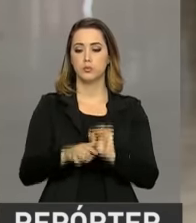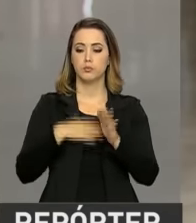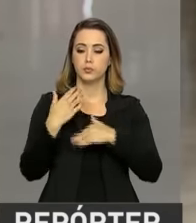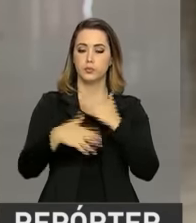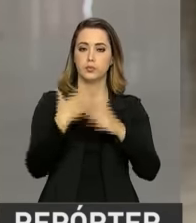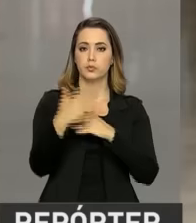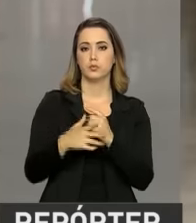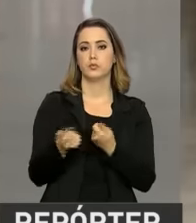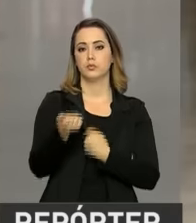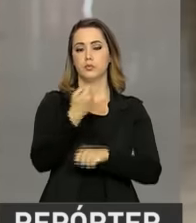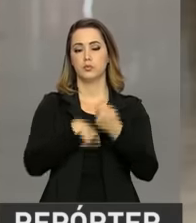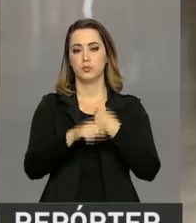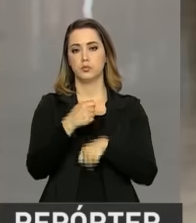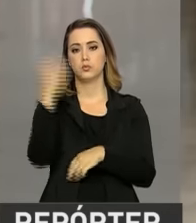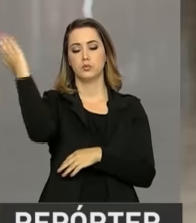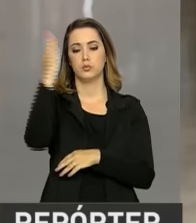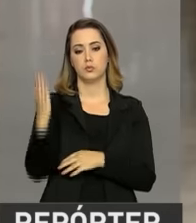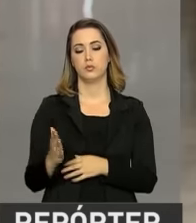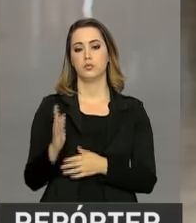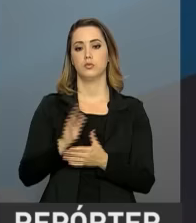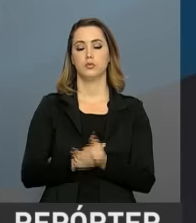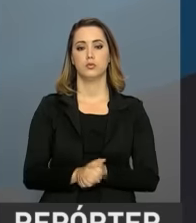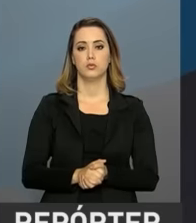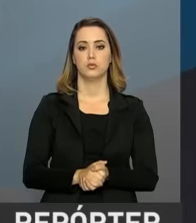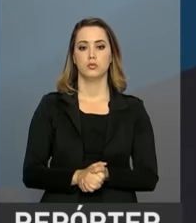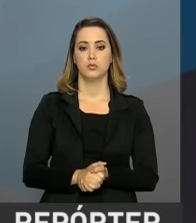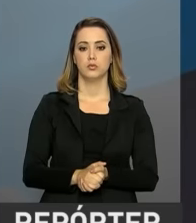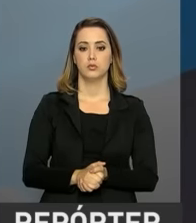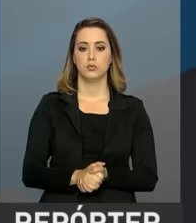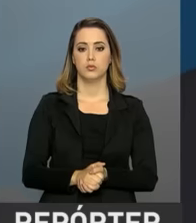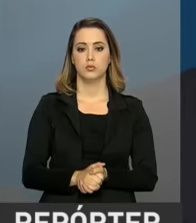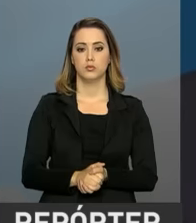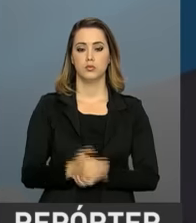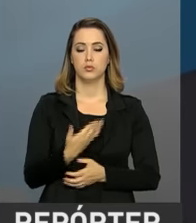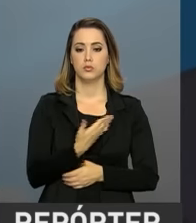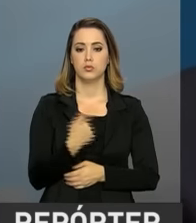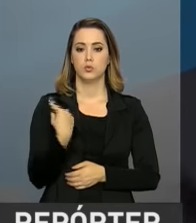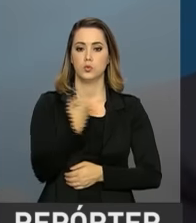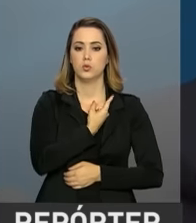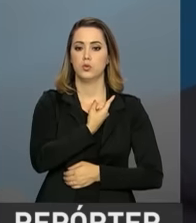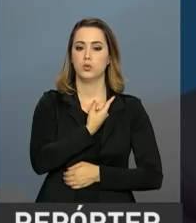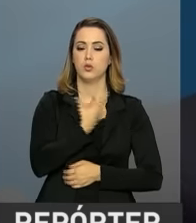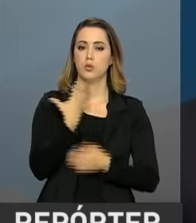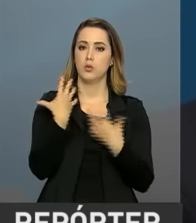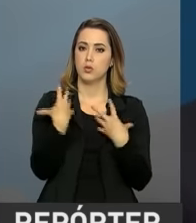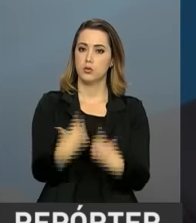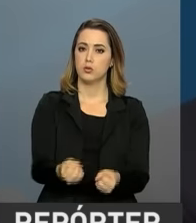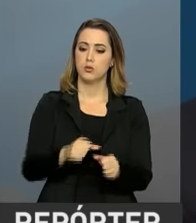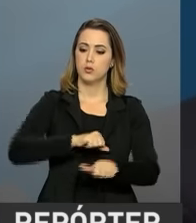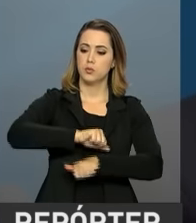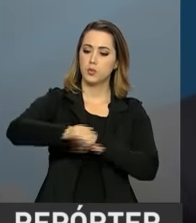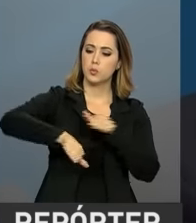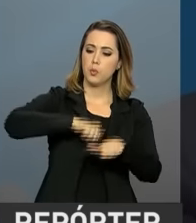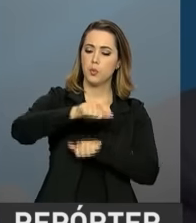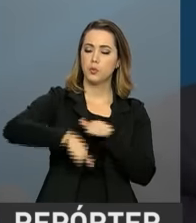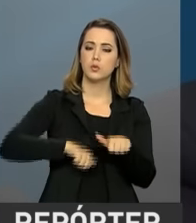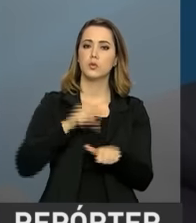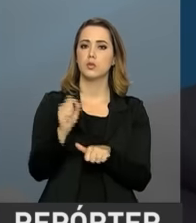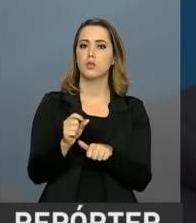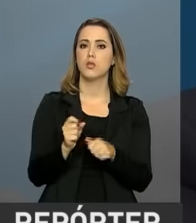viabilidade financeira do país. Nós vamos mudar a trajetória do gasto público,